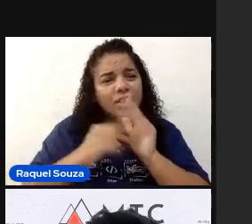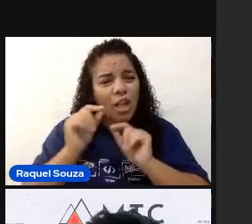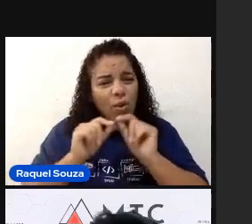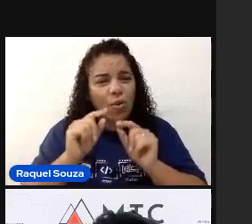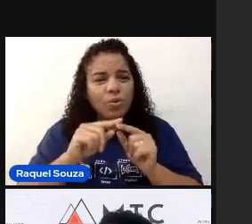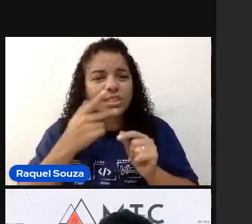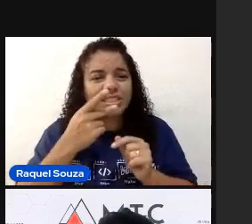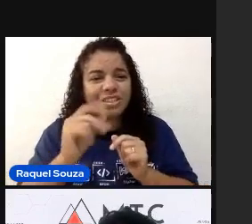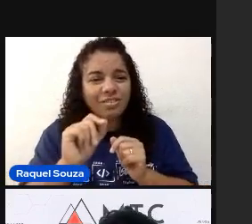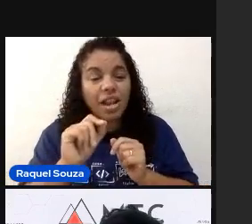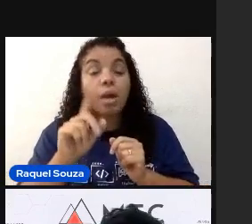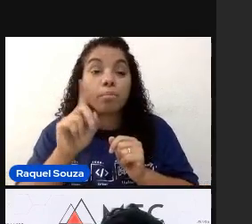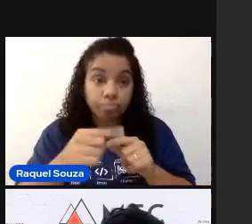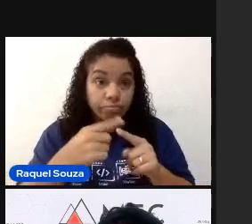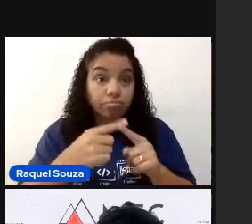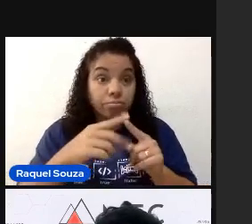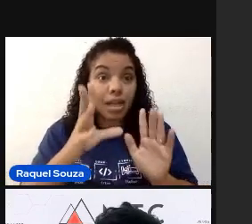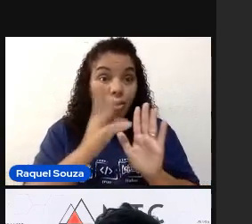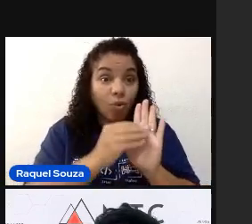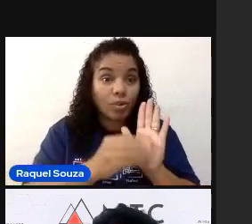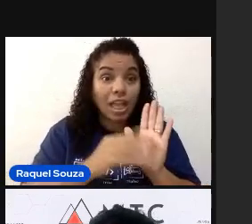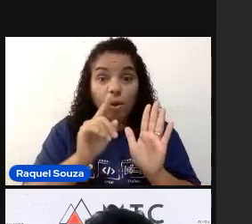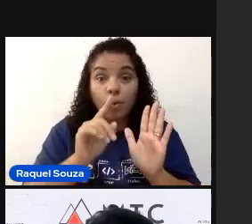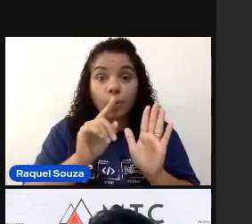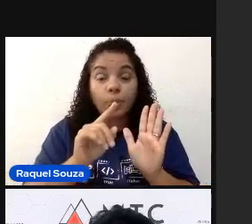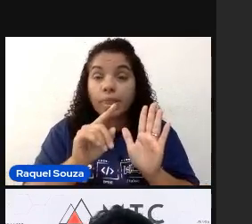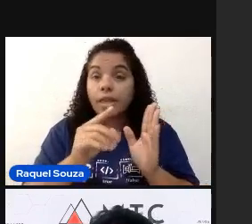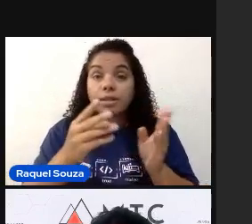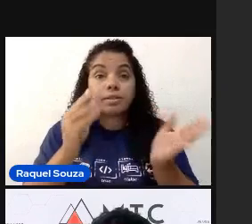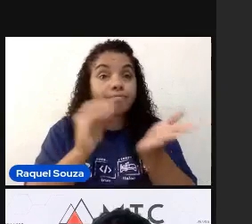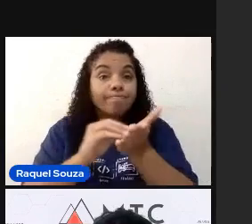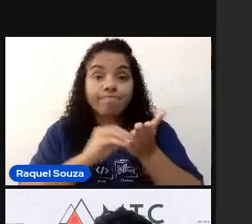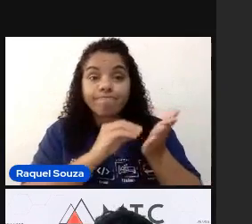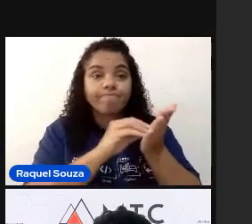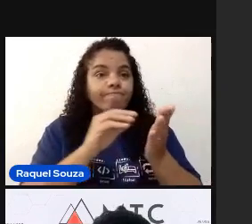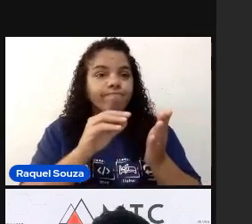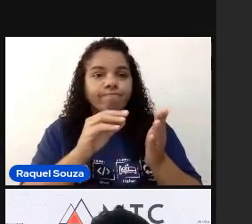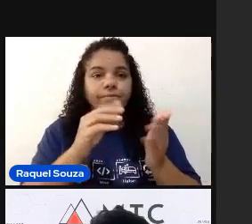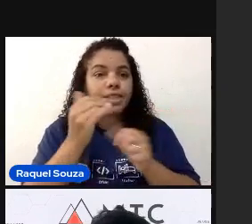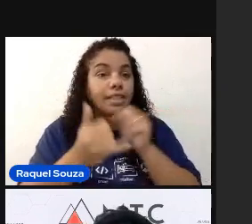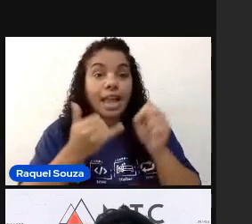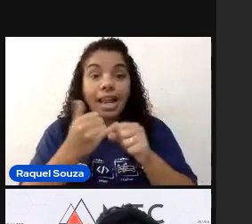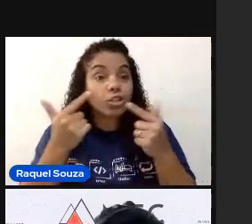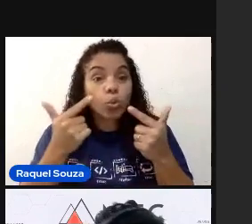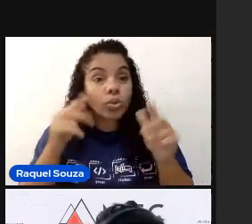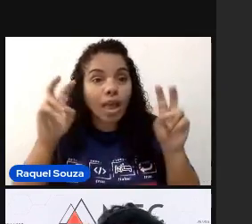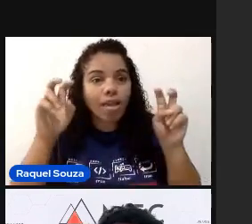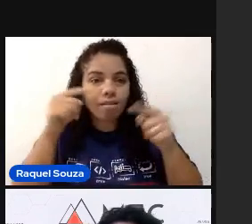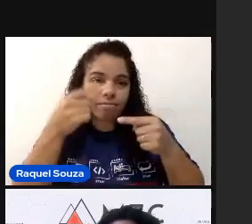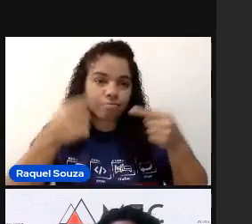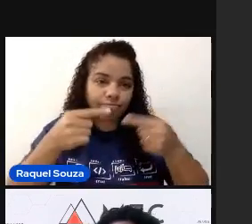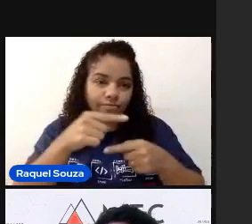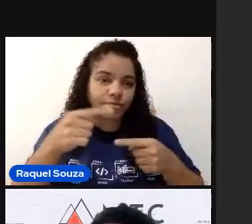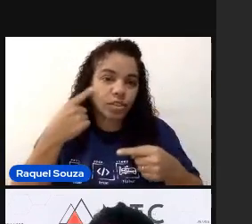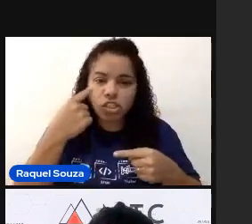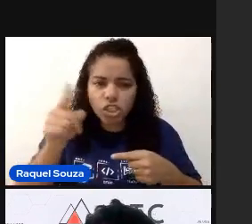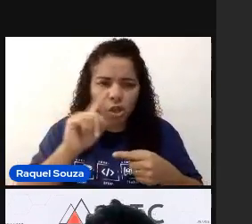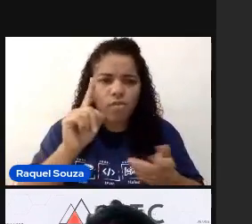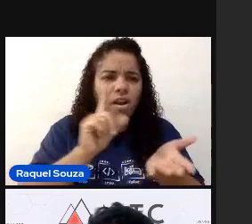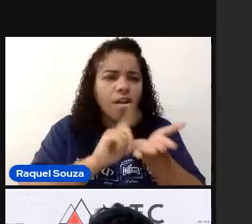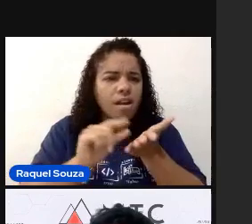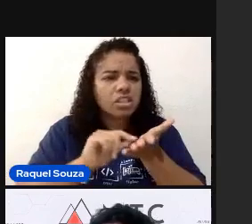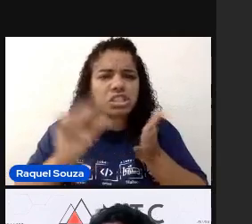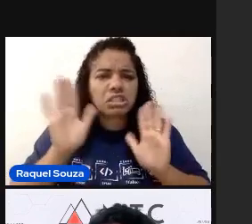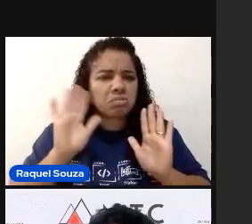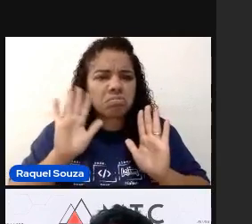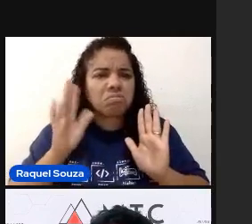é um conteúdo, assim, que é muito escasso na internet. Então, que a gente não vê muitos artigos sobre, é uma coisa bem